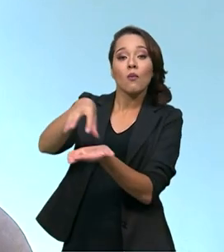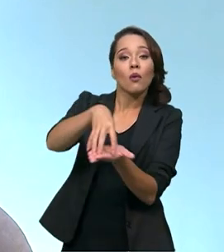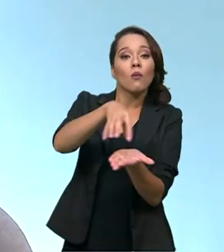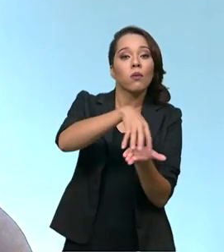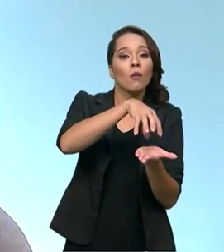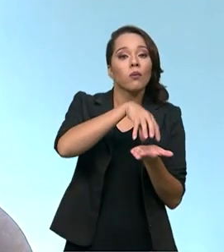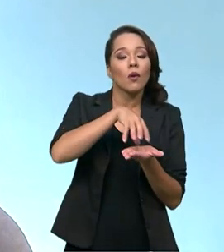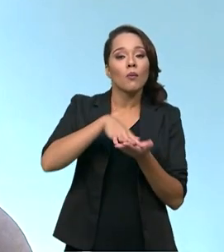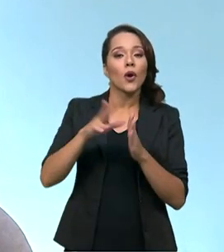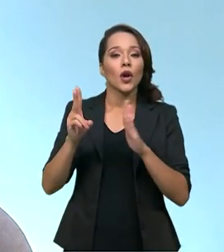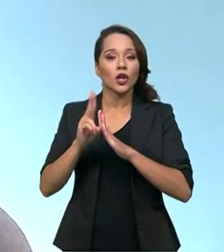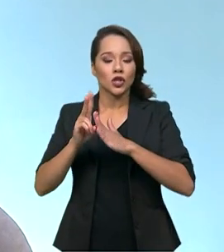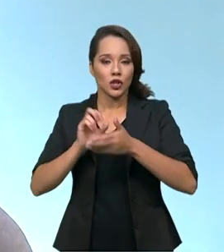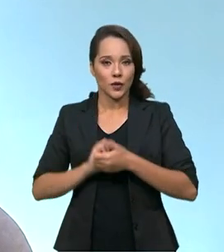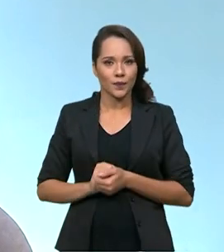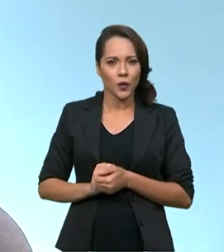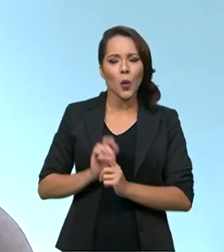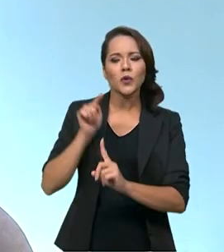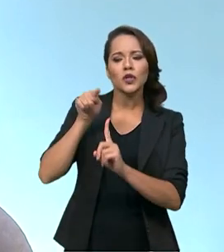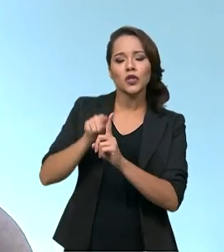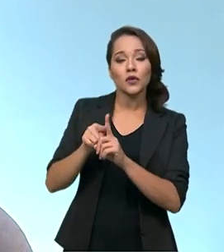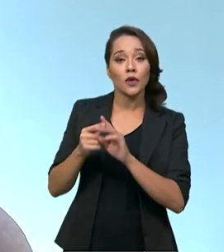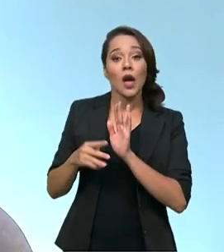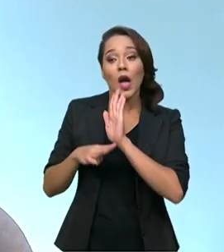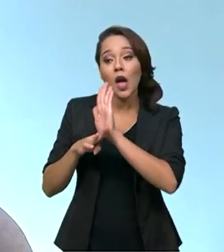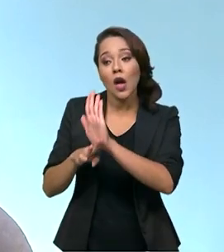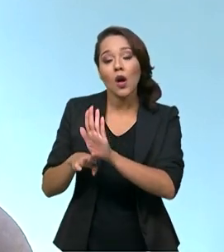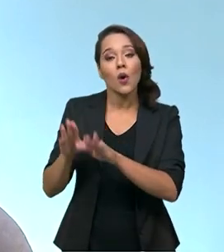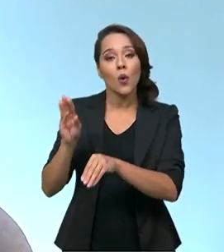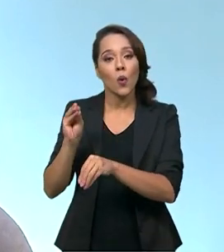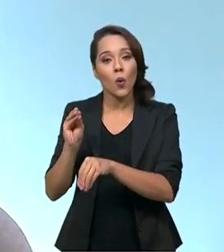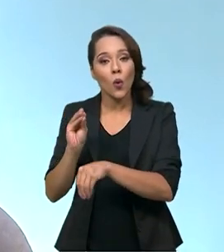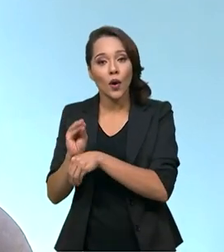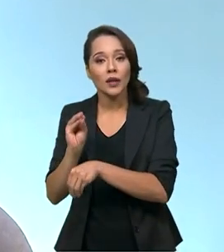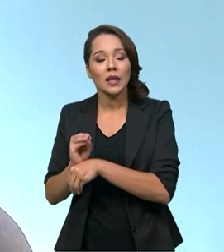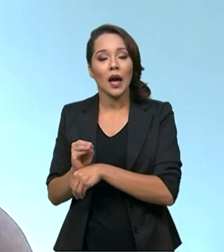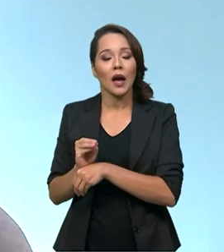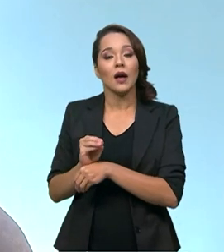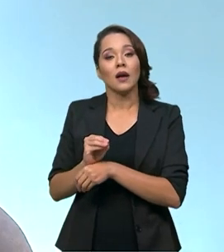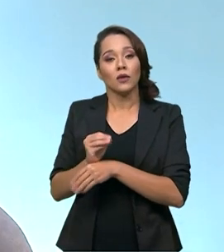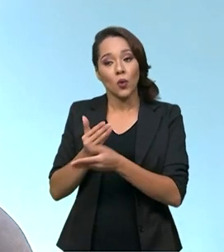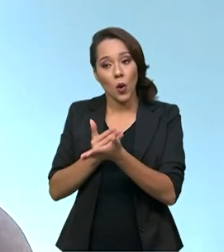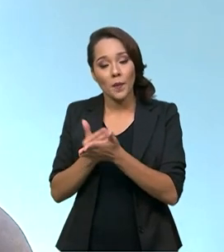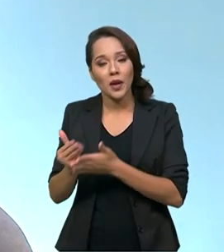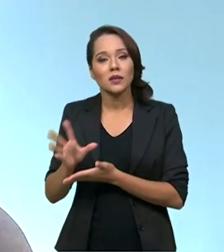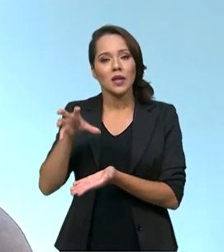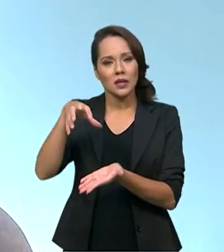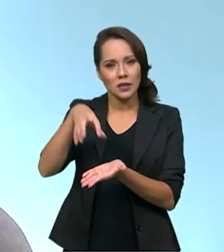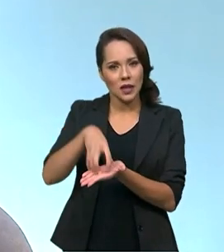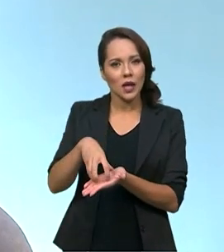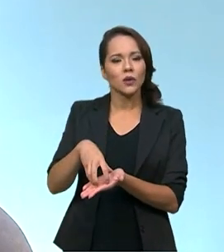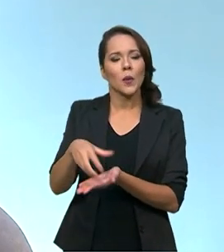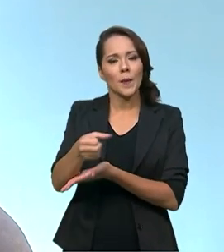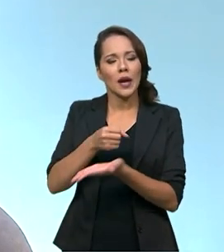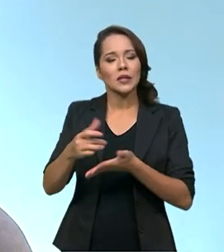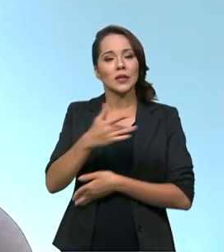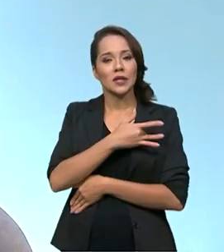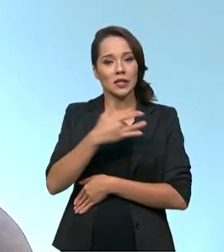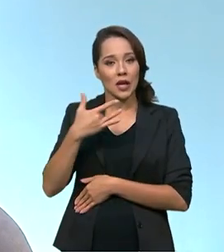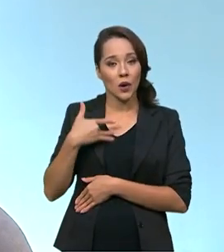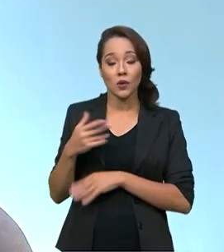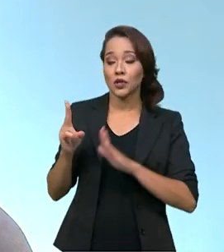indígenas. A finalidade é cuidar da atenção primária, atenção básica. Nós temos as chamadas unidades básicas de saúde